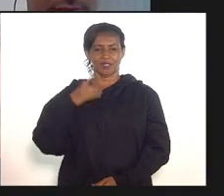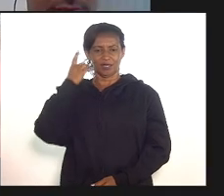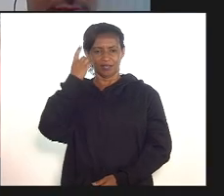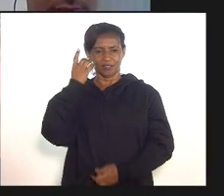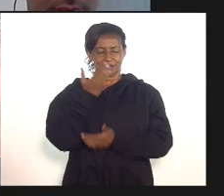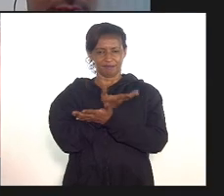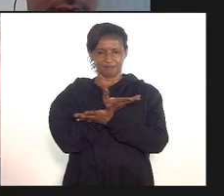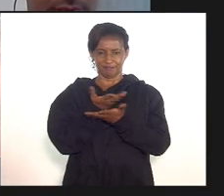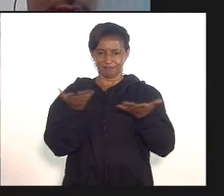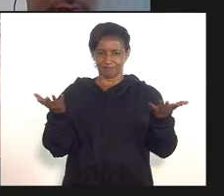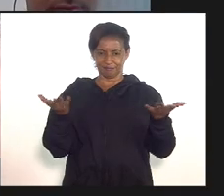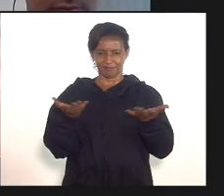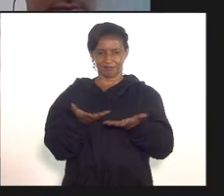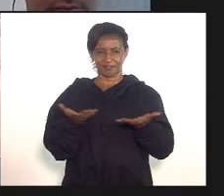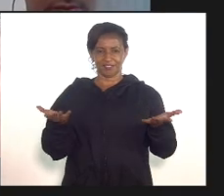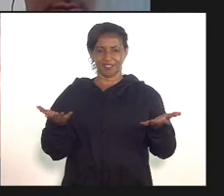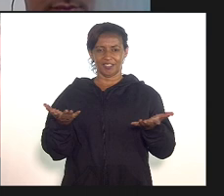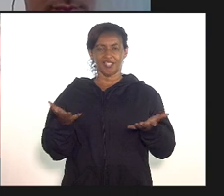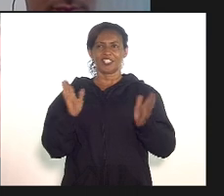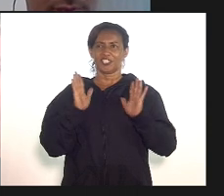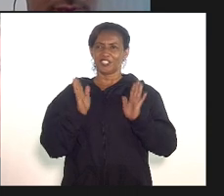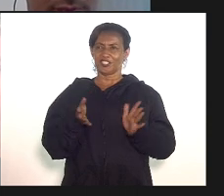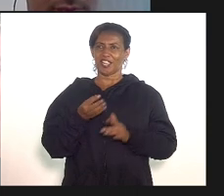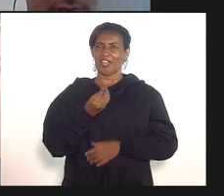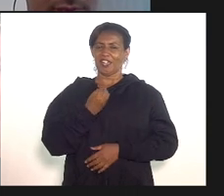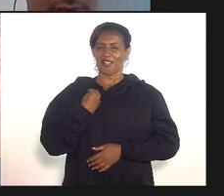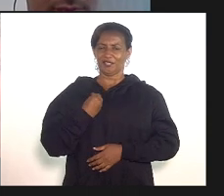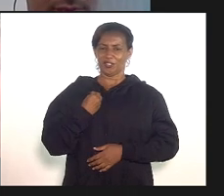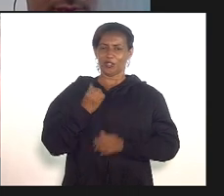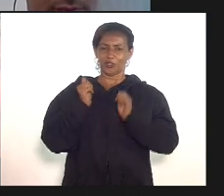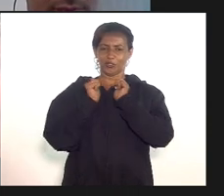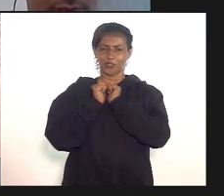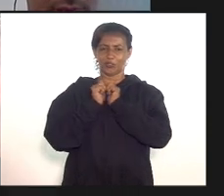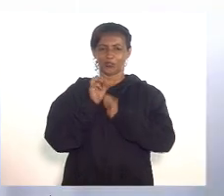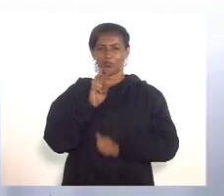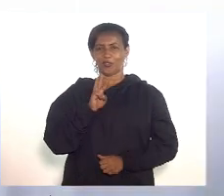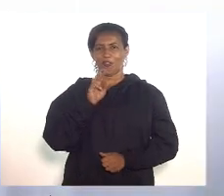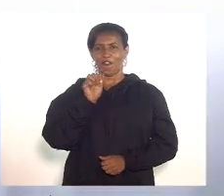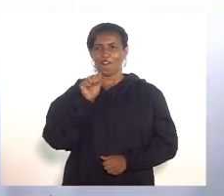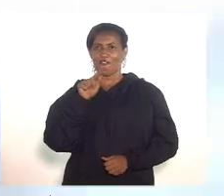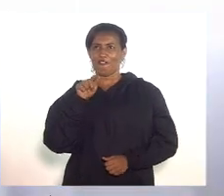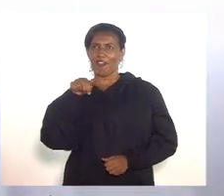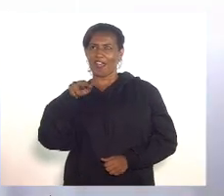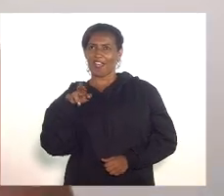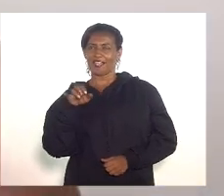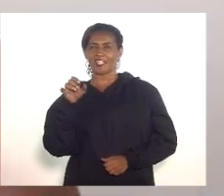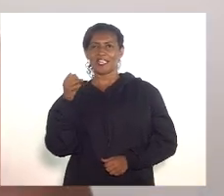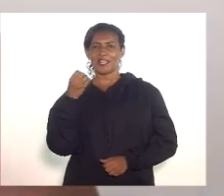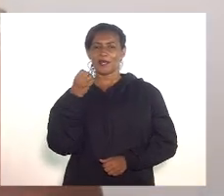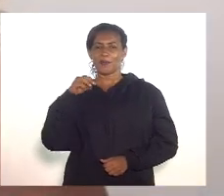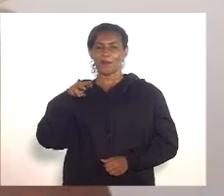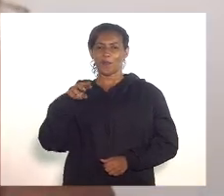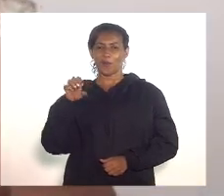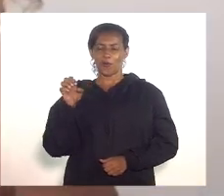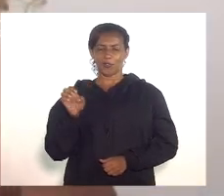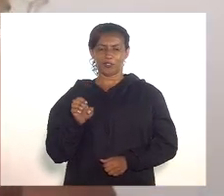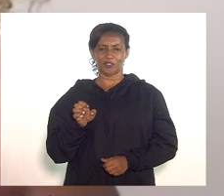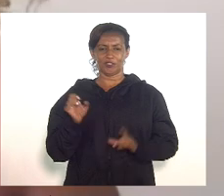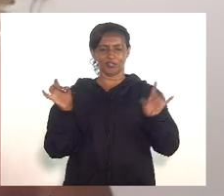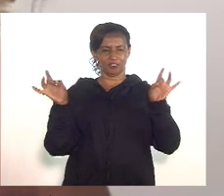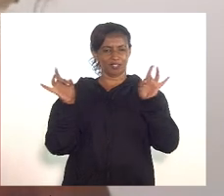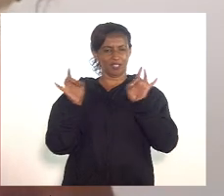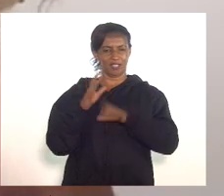tiveram oportunidade de conviver com o nosso querido colega Wagner Motti nada mais havendo a tratar encerra a presente